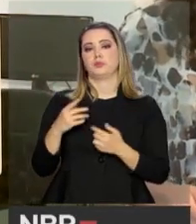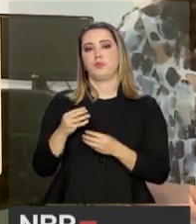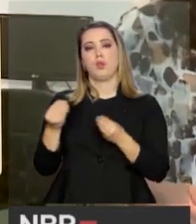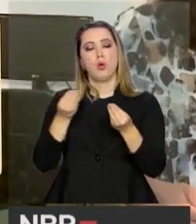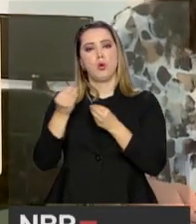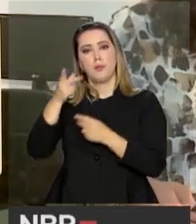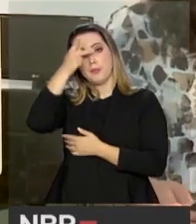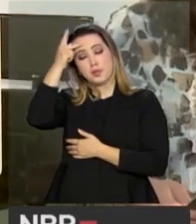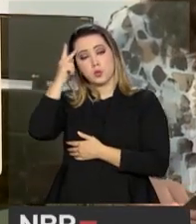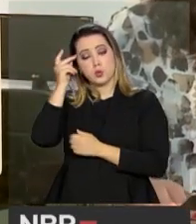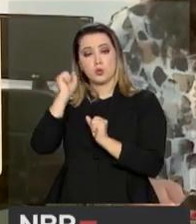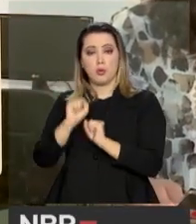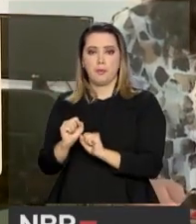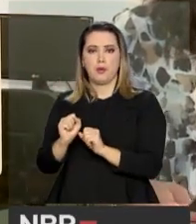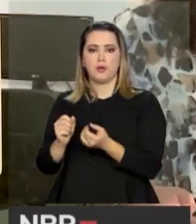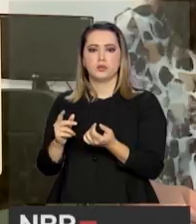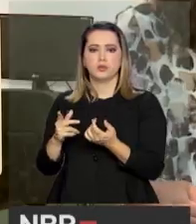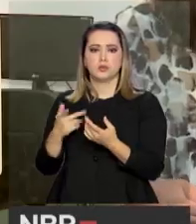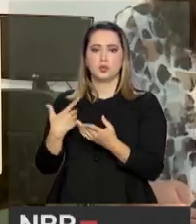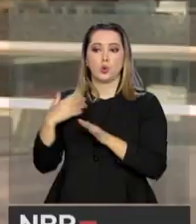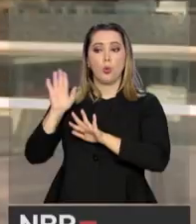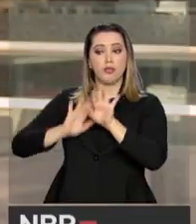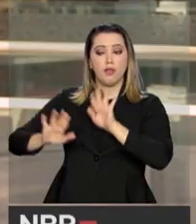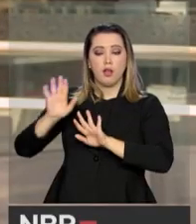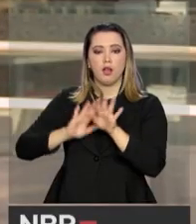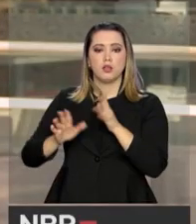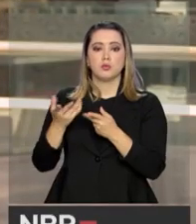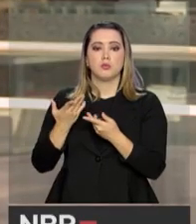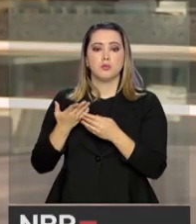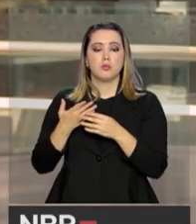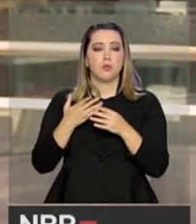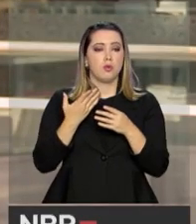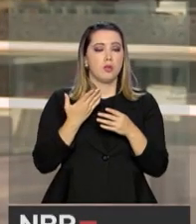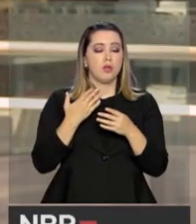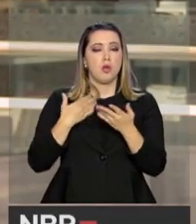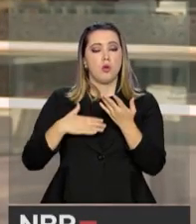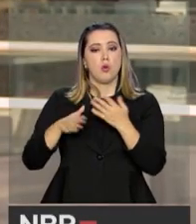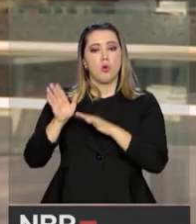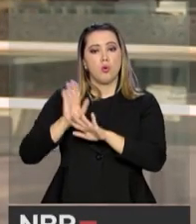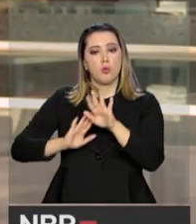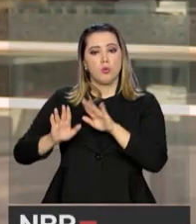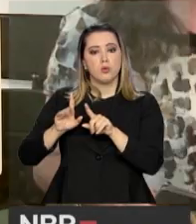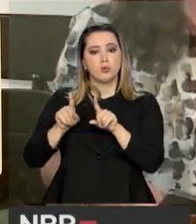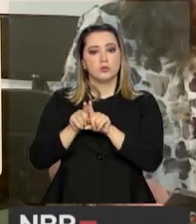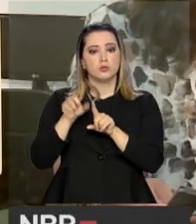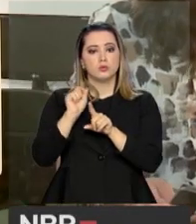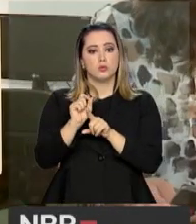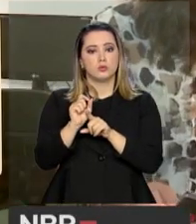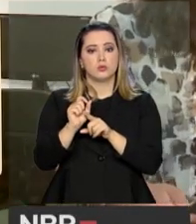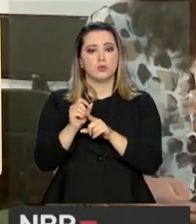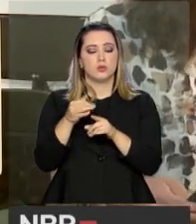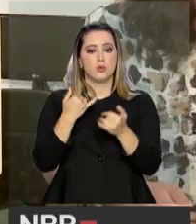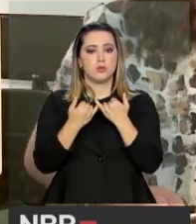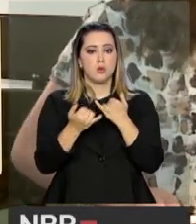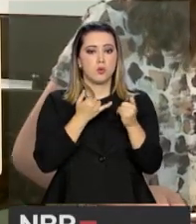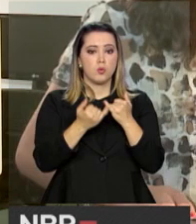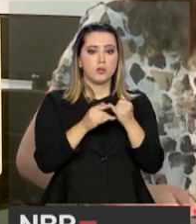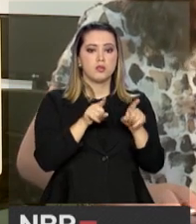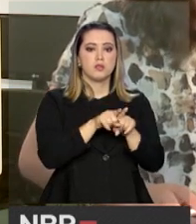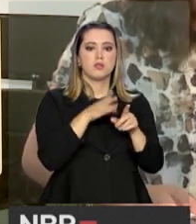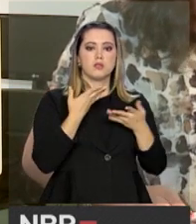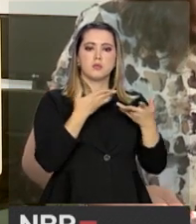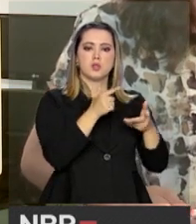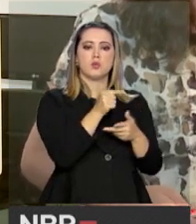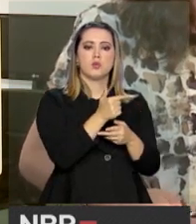num curso à distância, deve tomar cuidados para não entrar numa fria, para não escolher um curso que não tenha, por exemplo, credenciamento